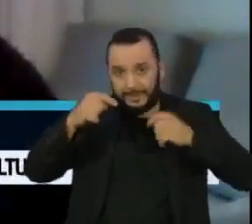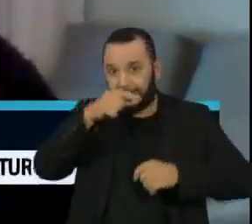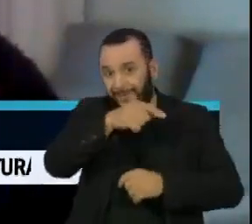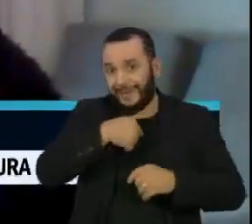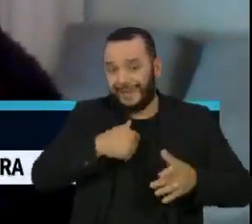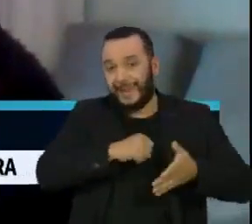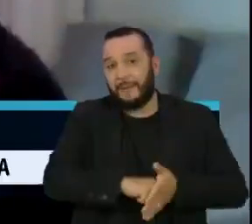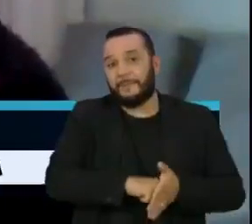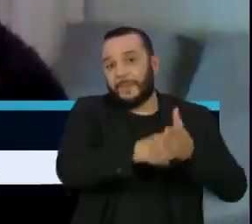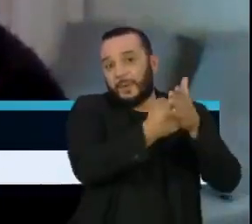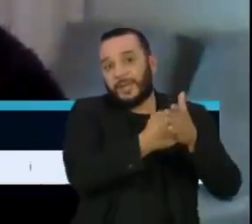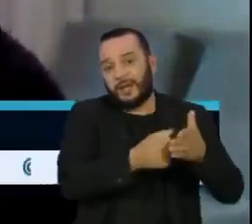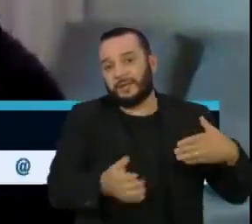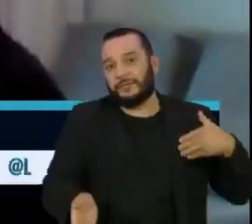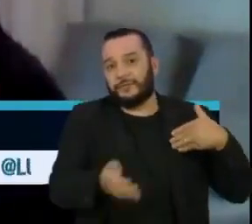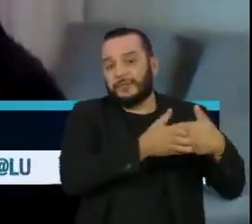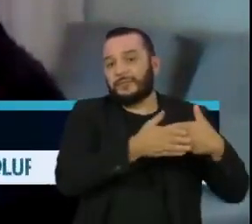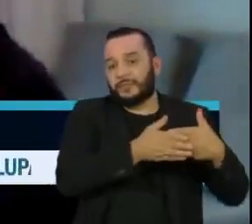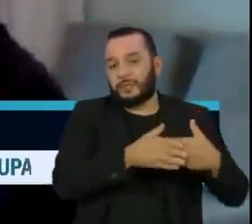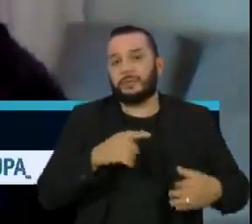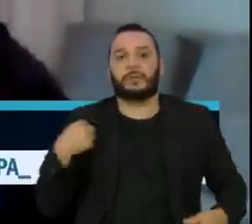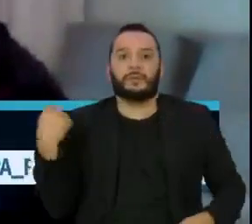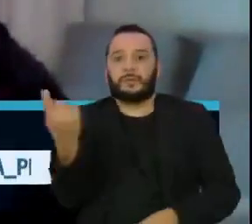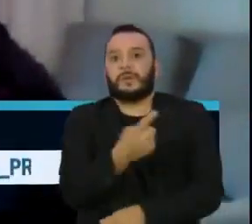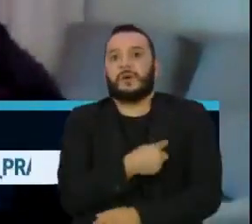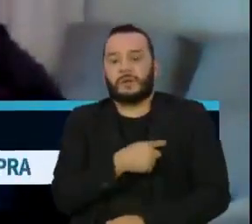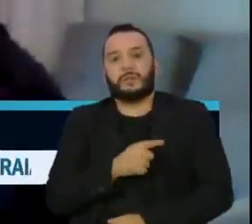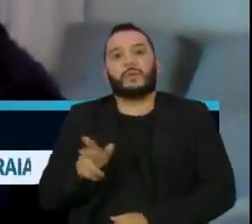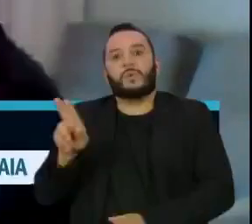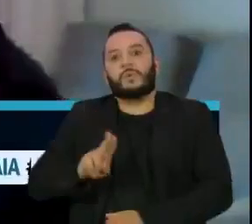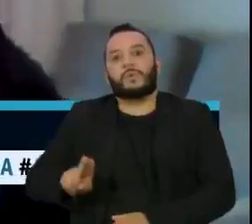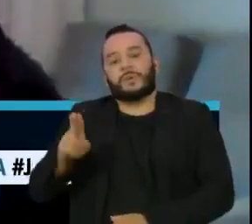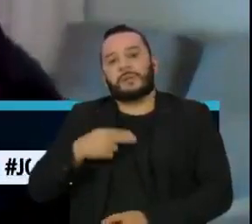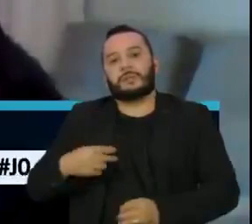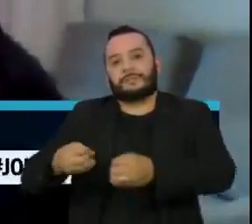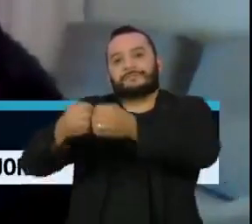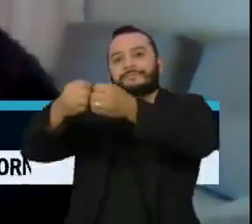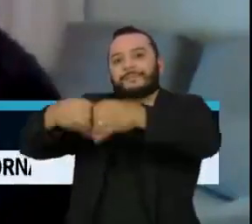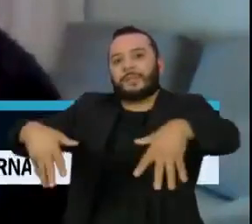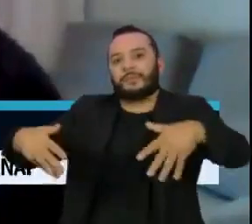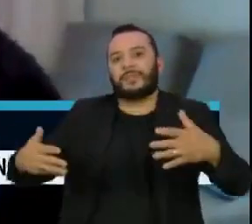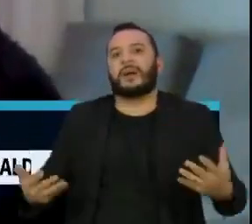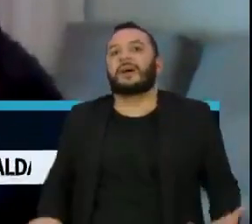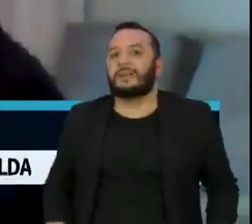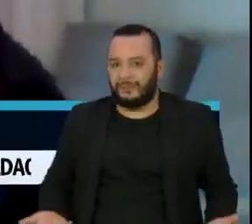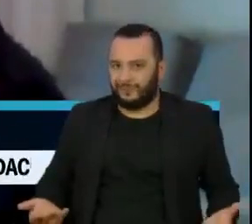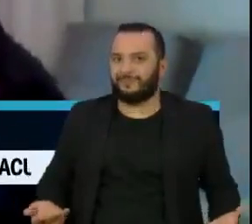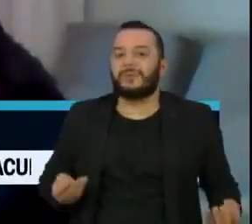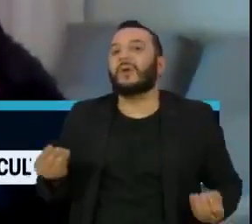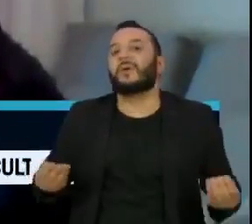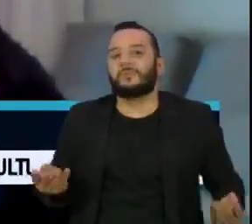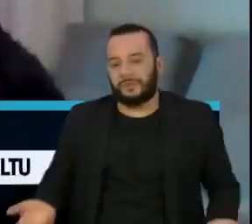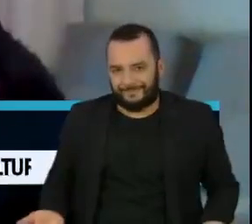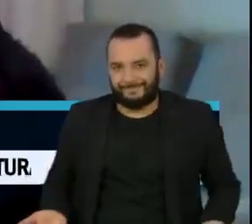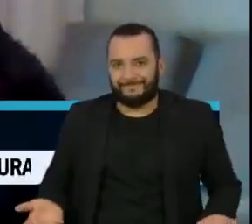intervenção, que nós, beneficiários, fiquemos sem cobertura do plano.